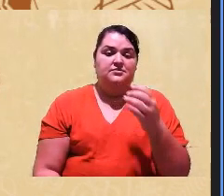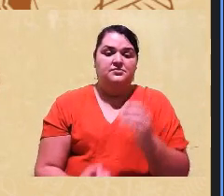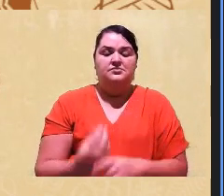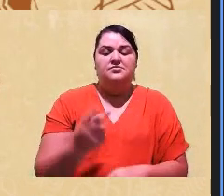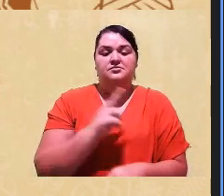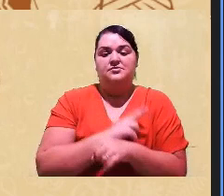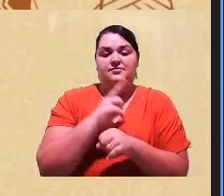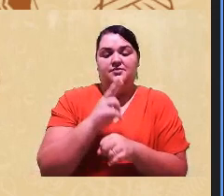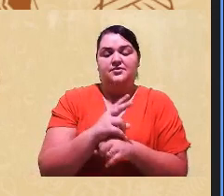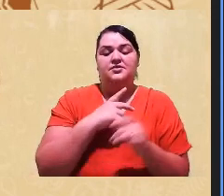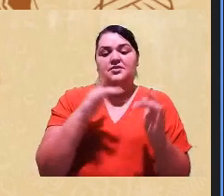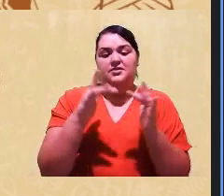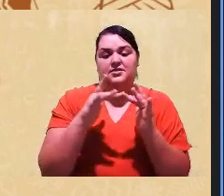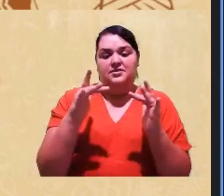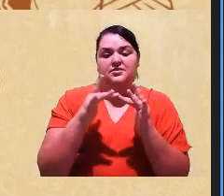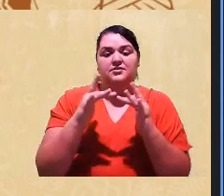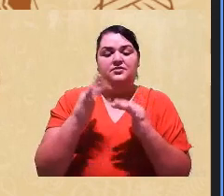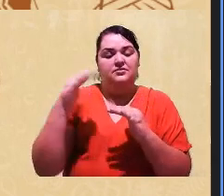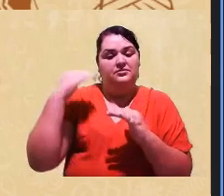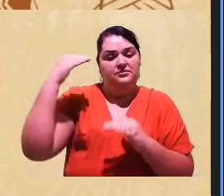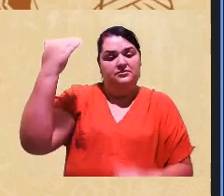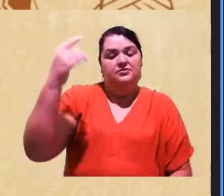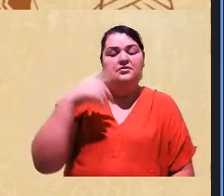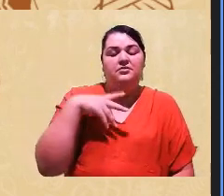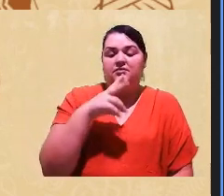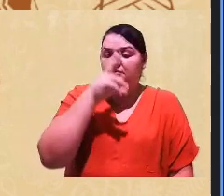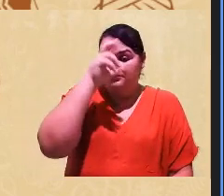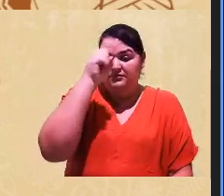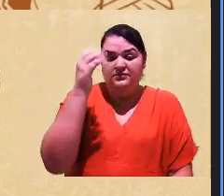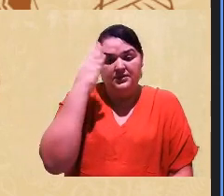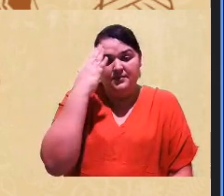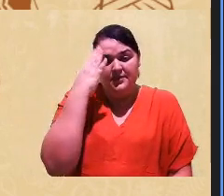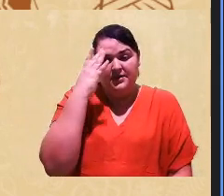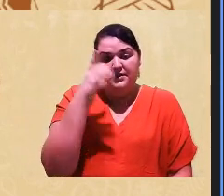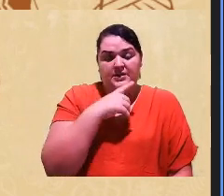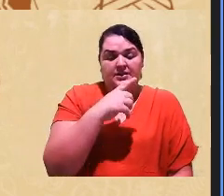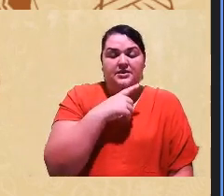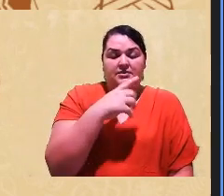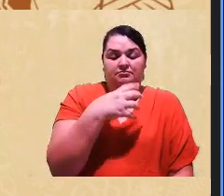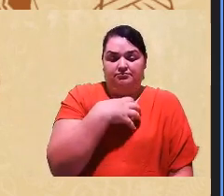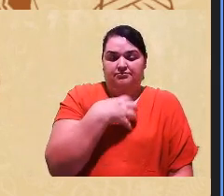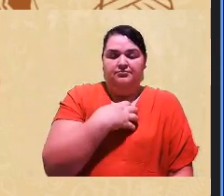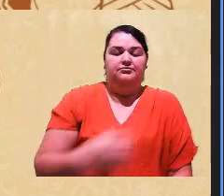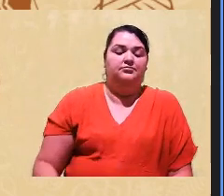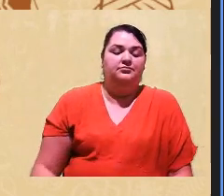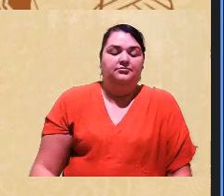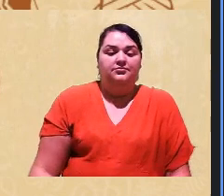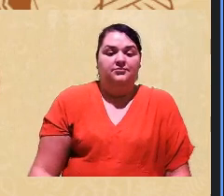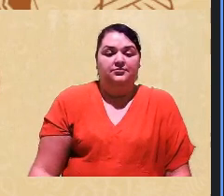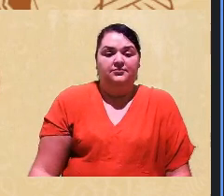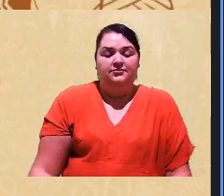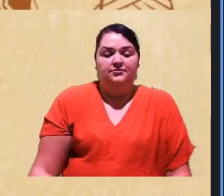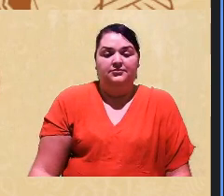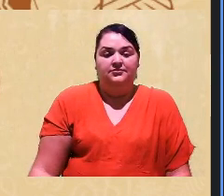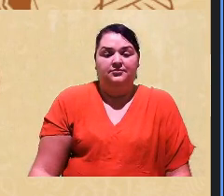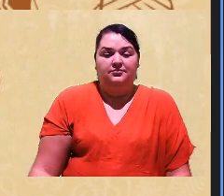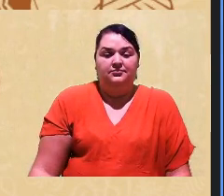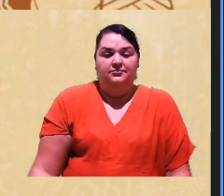essas relações hierárquicas de poder de saber de ser e de agir esse